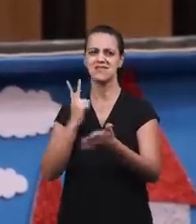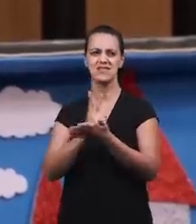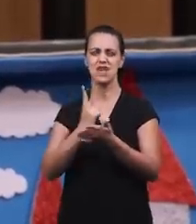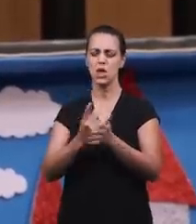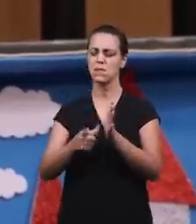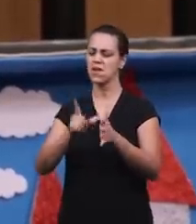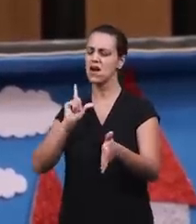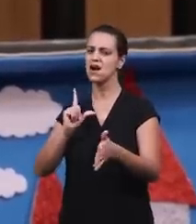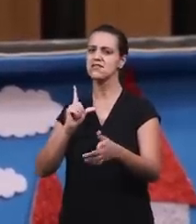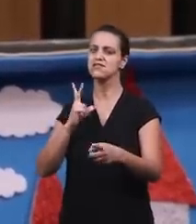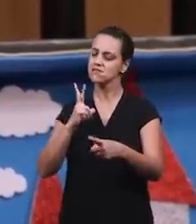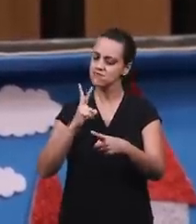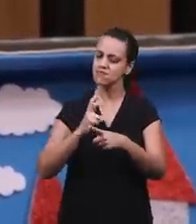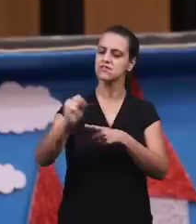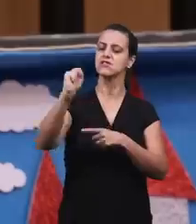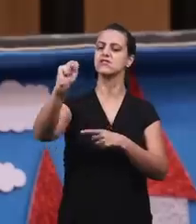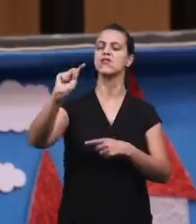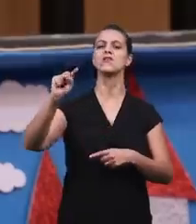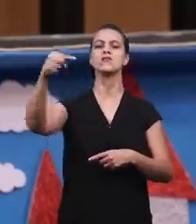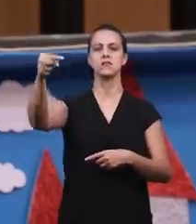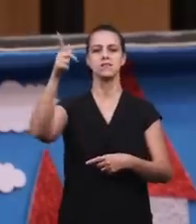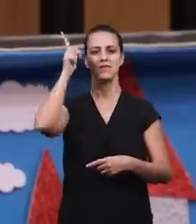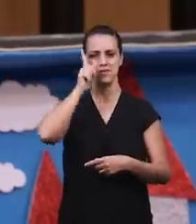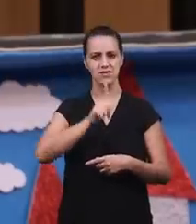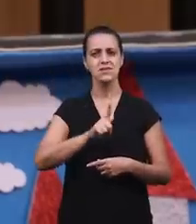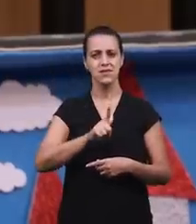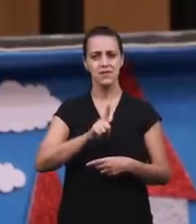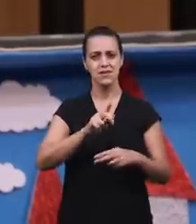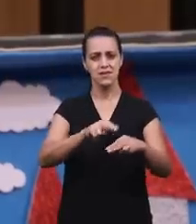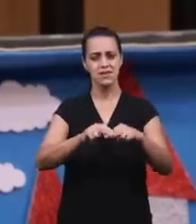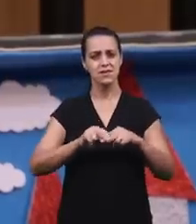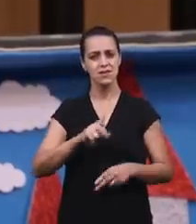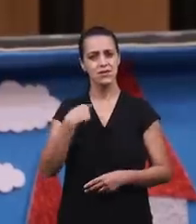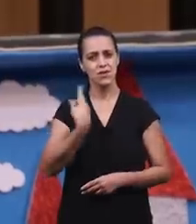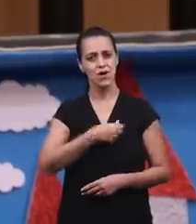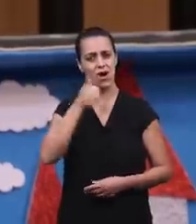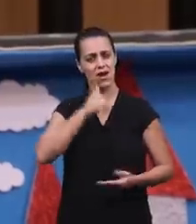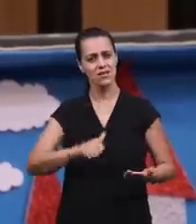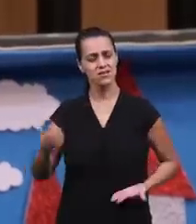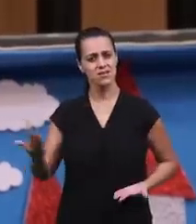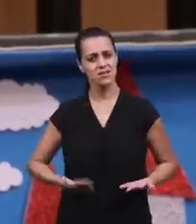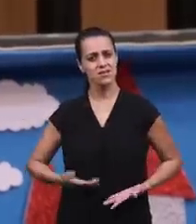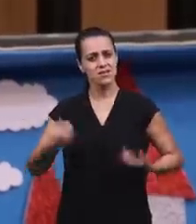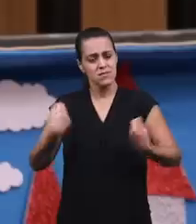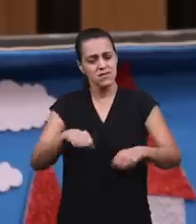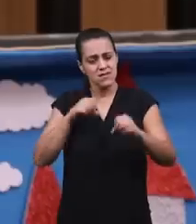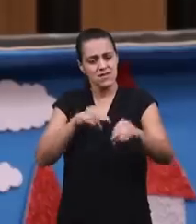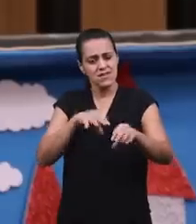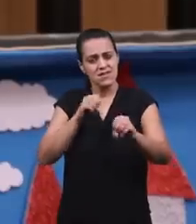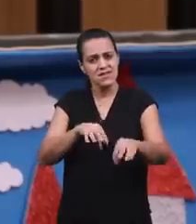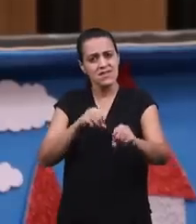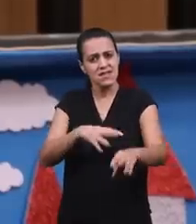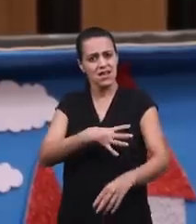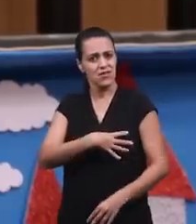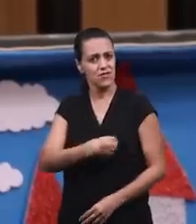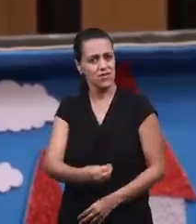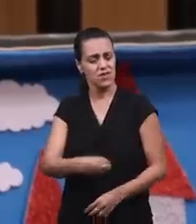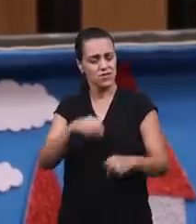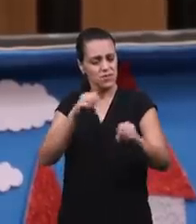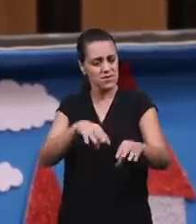fiel Por isso, nós como servas do Senhor Devemos ensinar os nossos filhos a orar